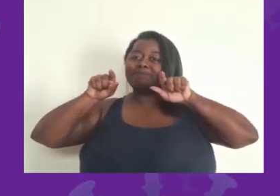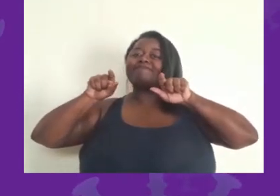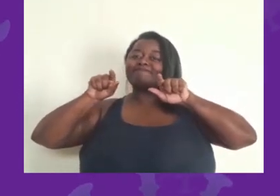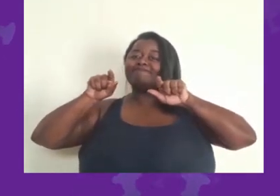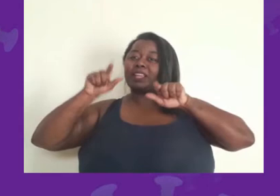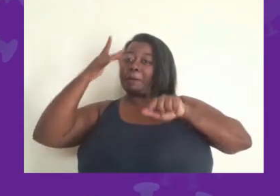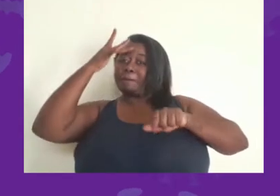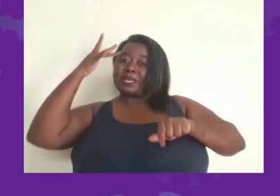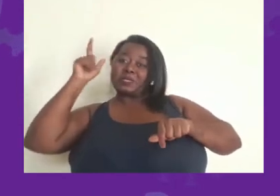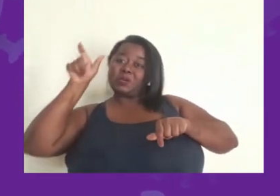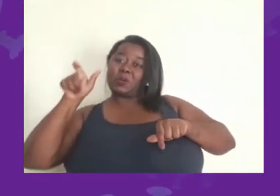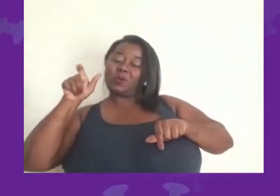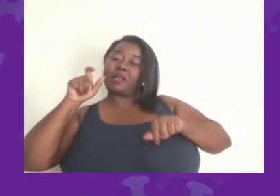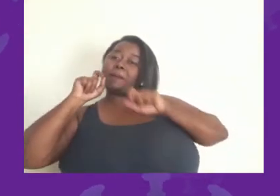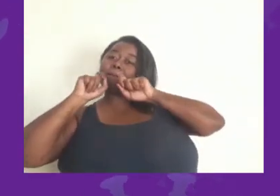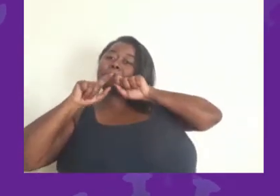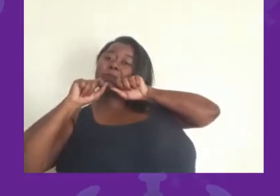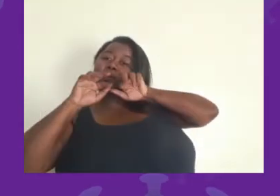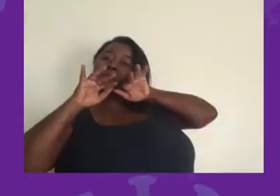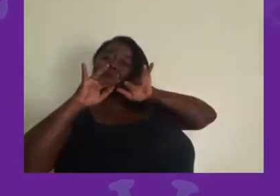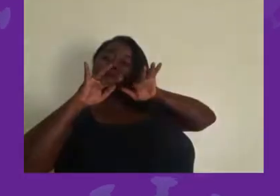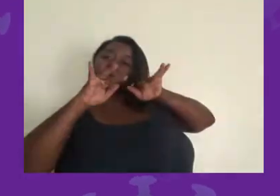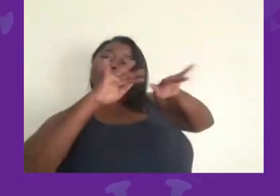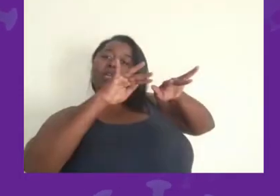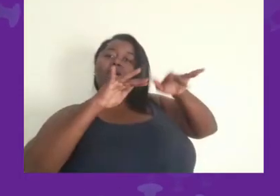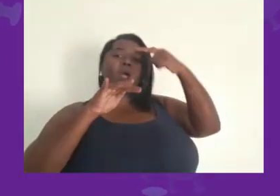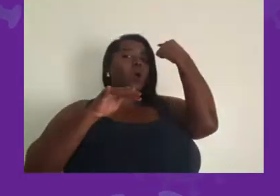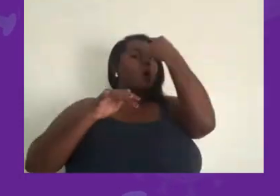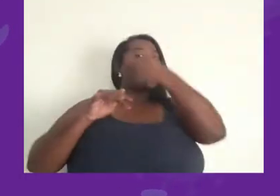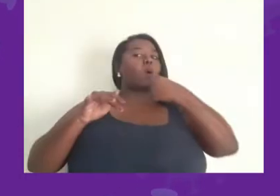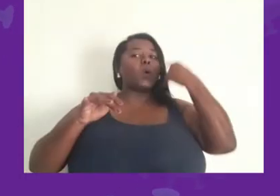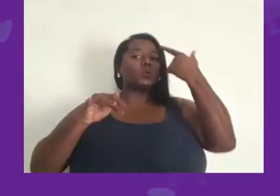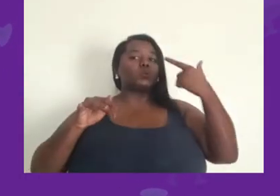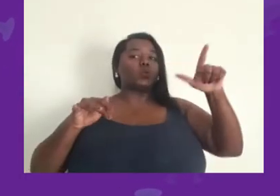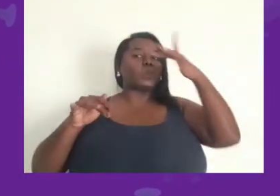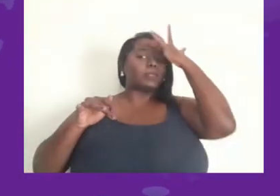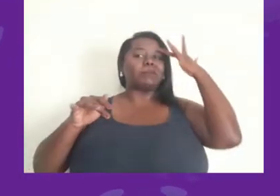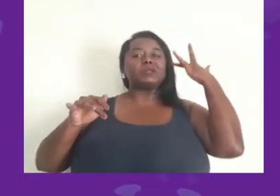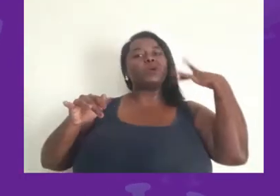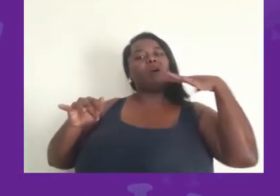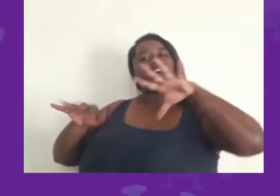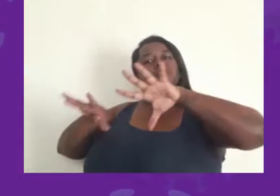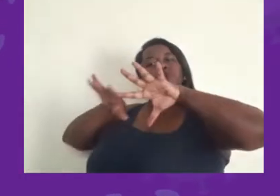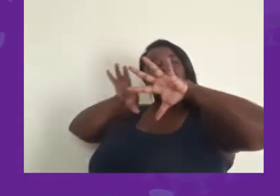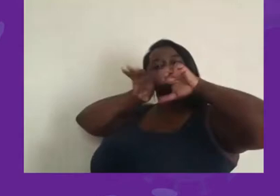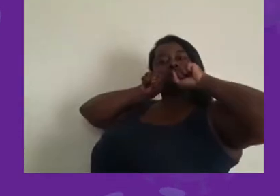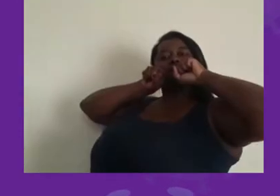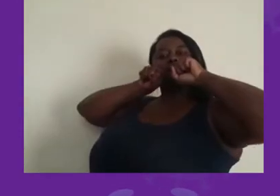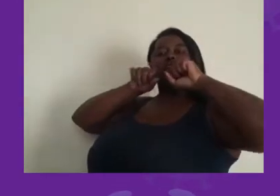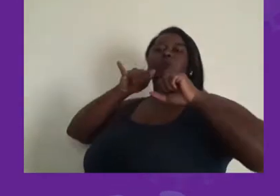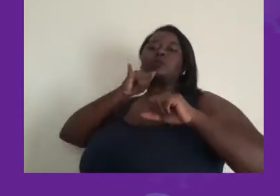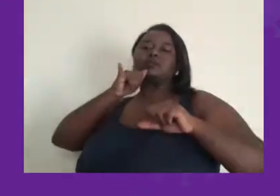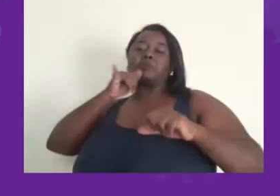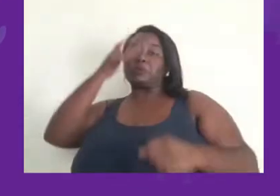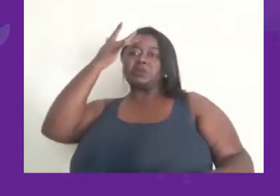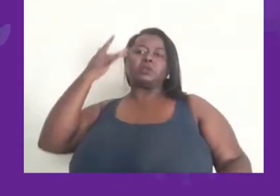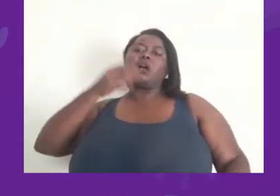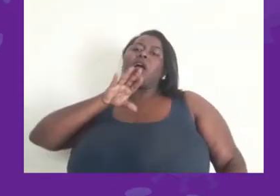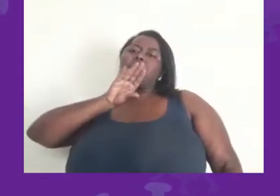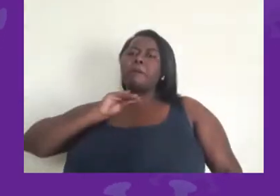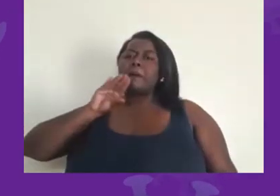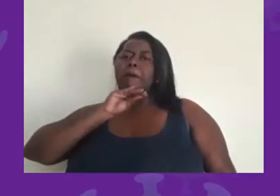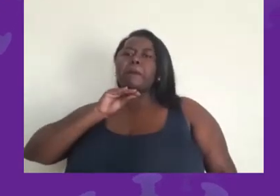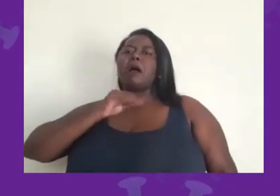que alcança o rosto da outra pessoa. Então pequenas gotas de saliva, quando a gente fala, tosse, espirra,